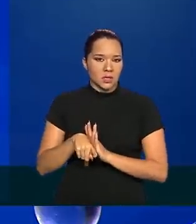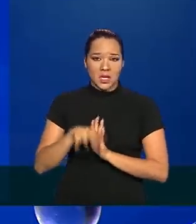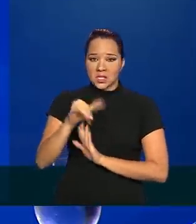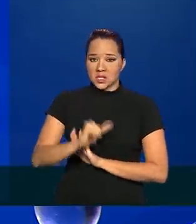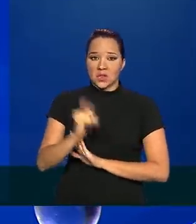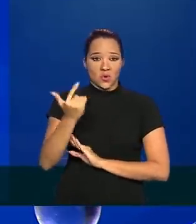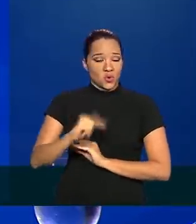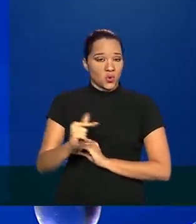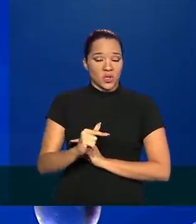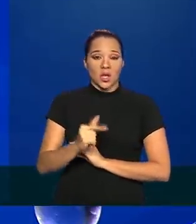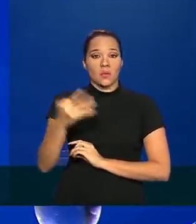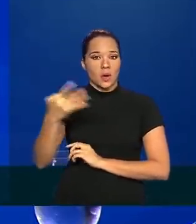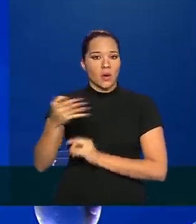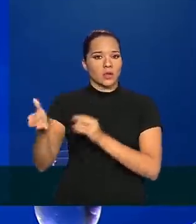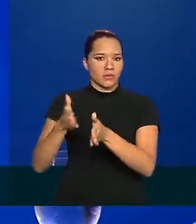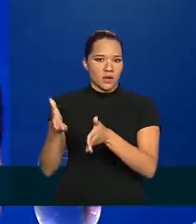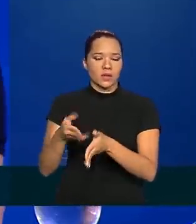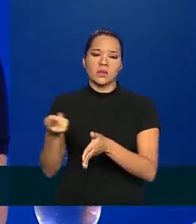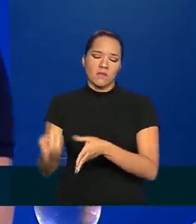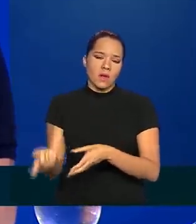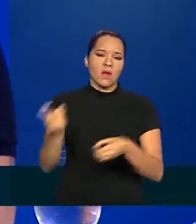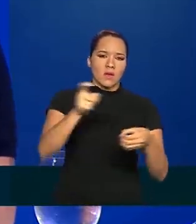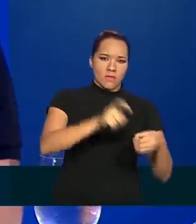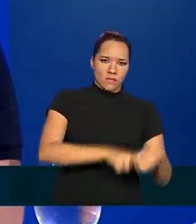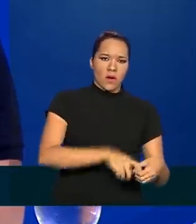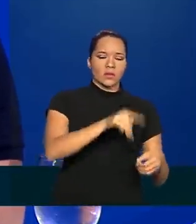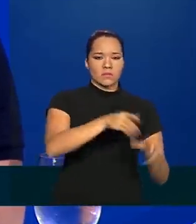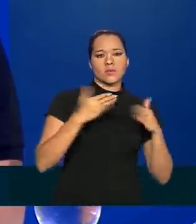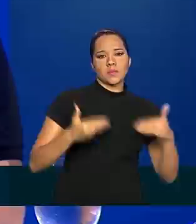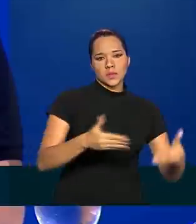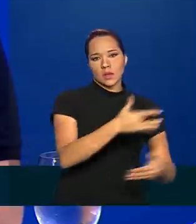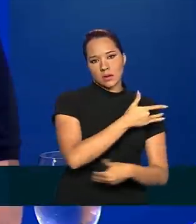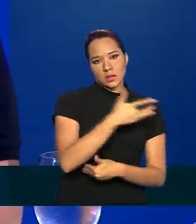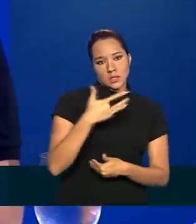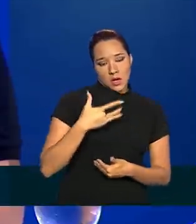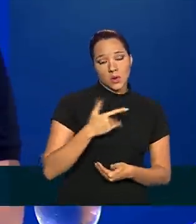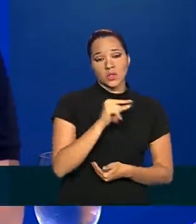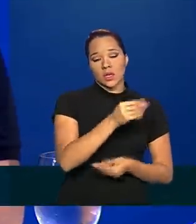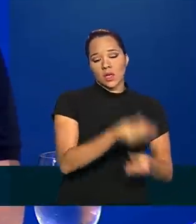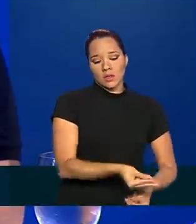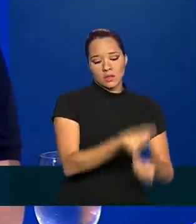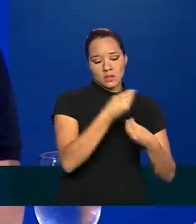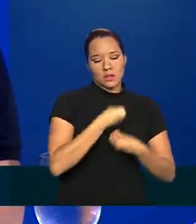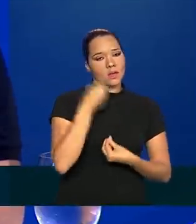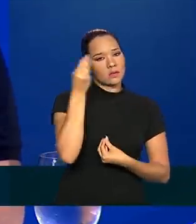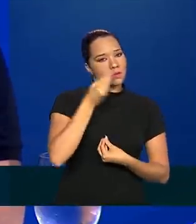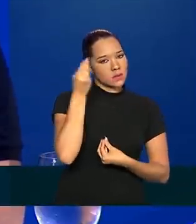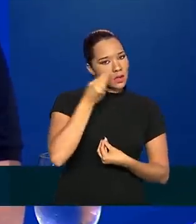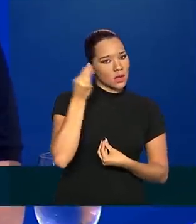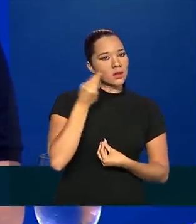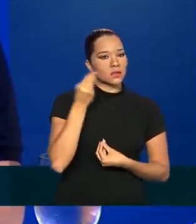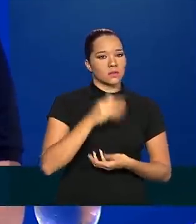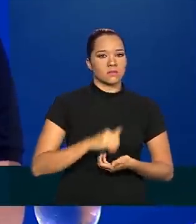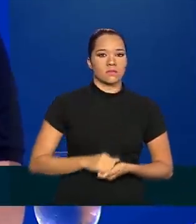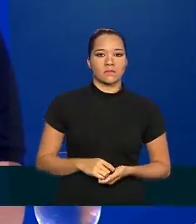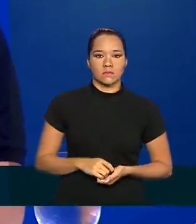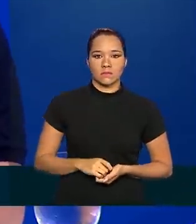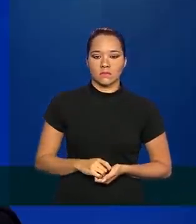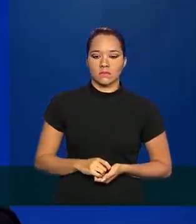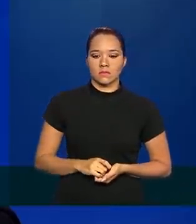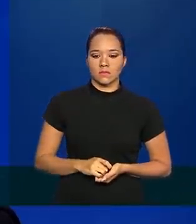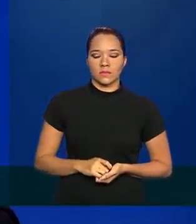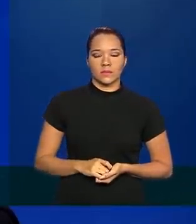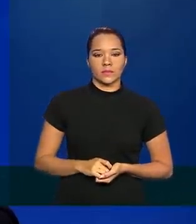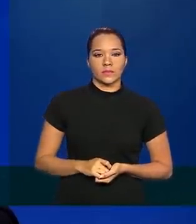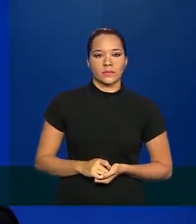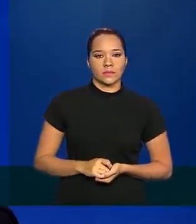tivermos uma quarta fase, eles serão devolvidos para o Ministério da Saúde, que é quem forneceu os testes para a realização do estudo. A